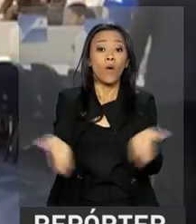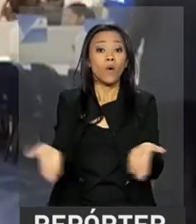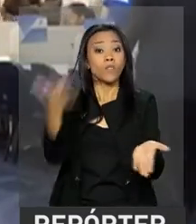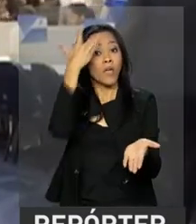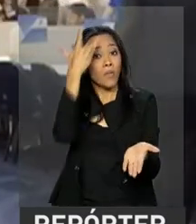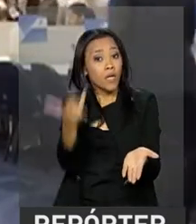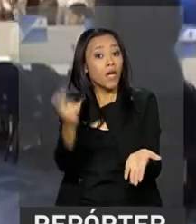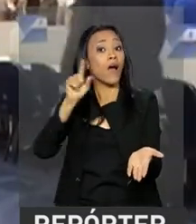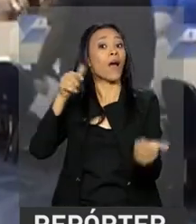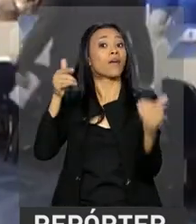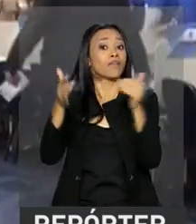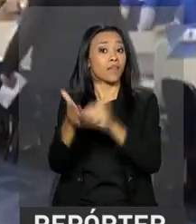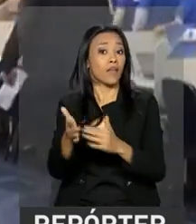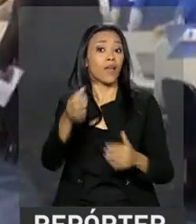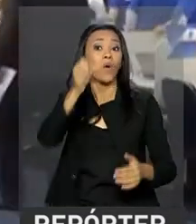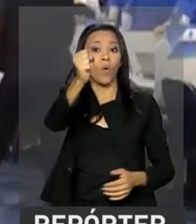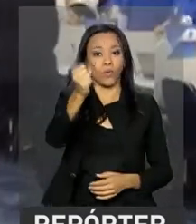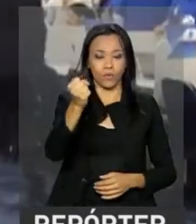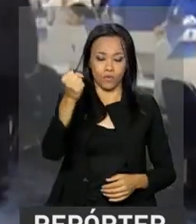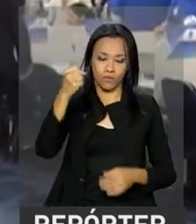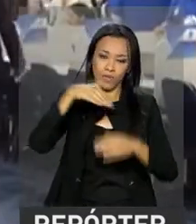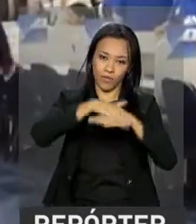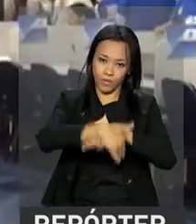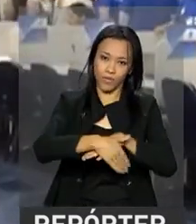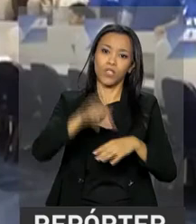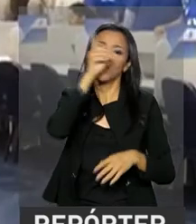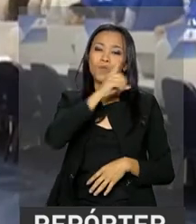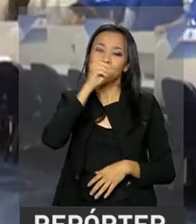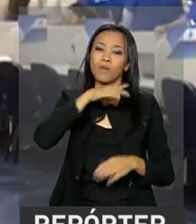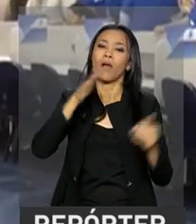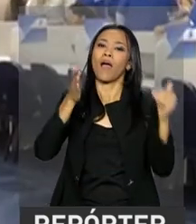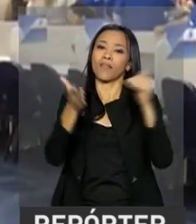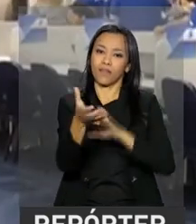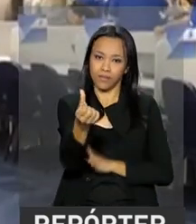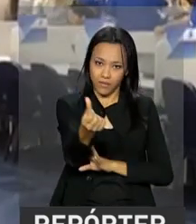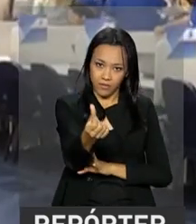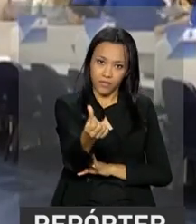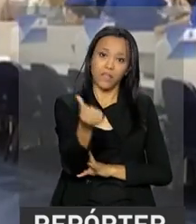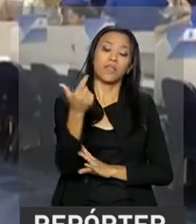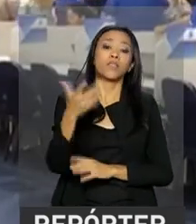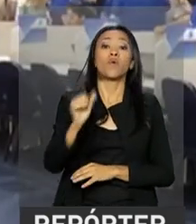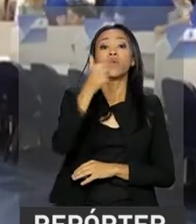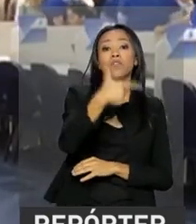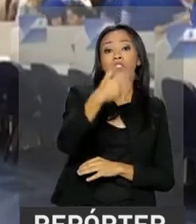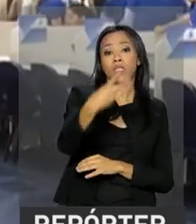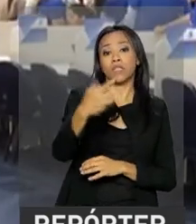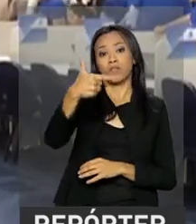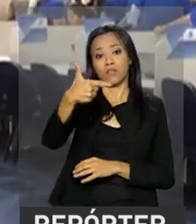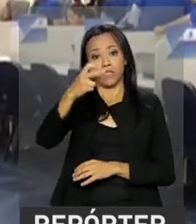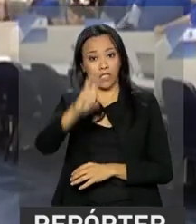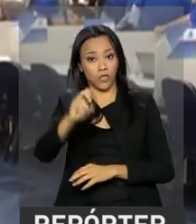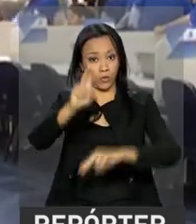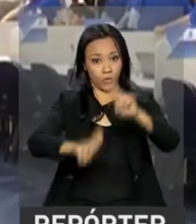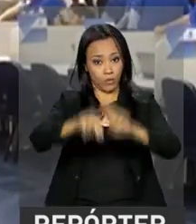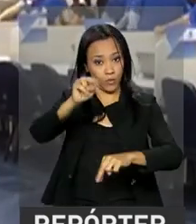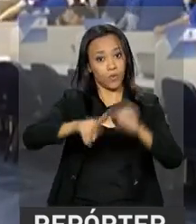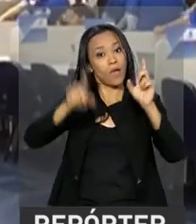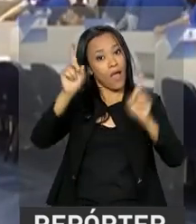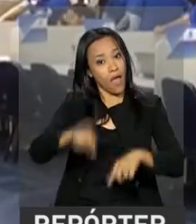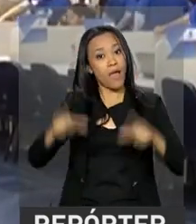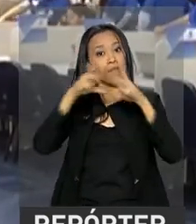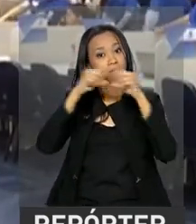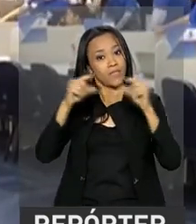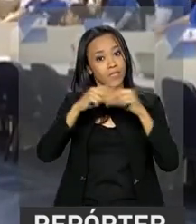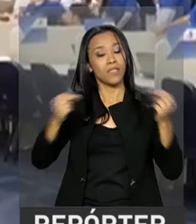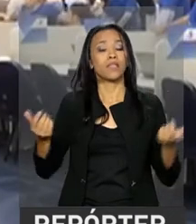e amanhã até às 8 da noite. E domingo até às 6 da tarde. E entre os dias 23 e 25 de junho, será a vez de Brasília,